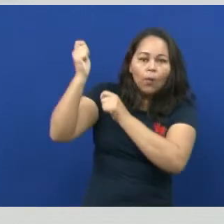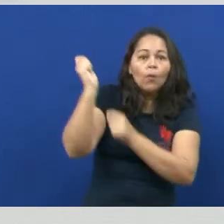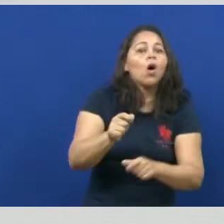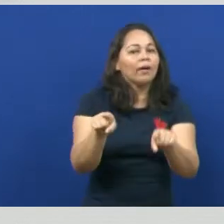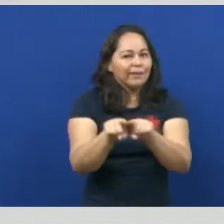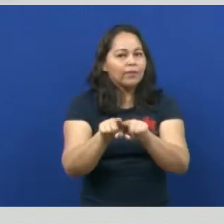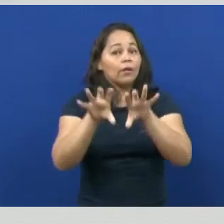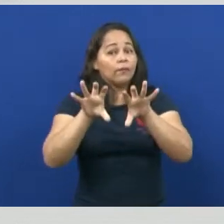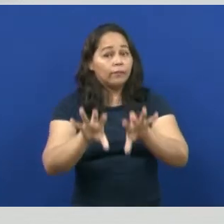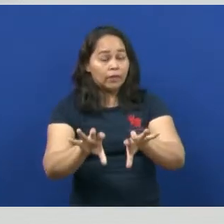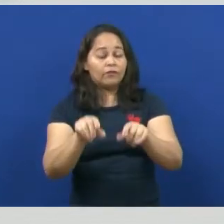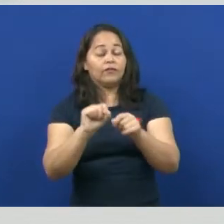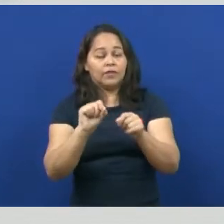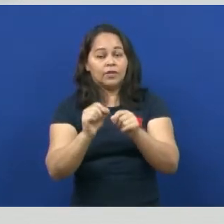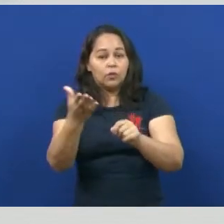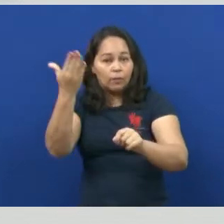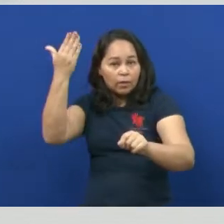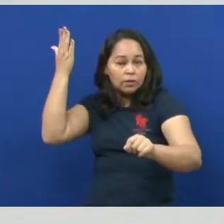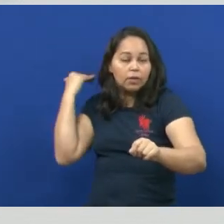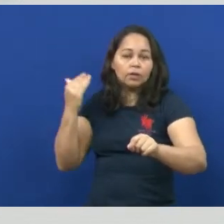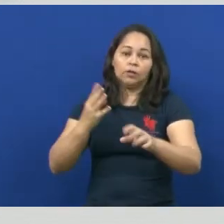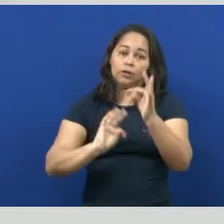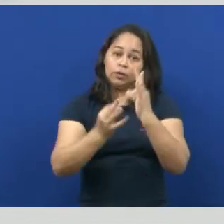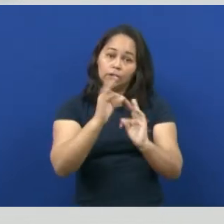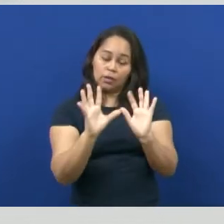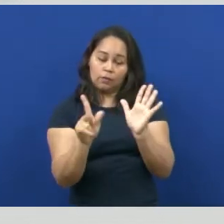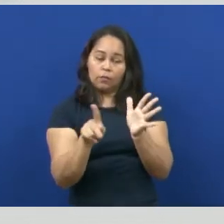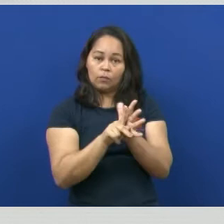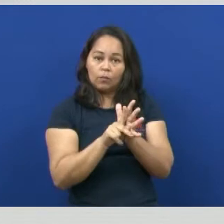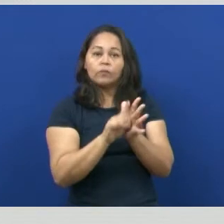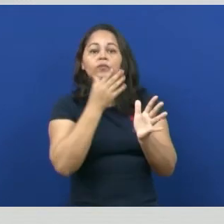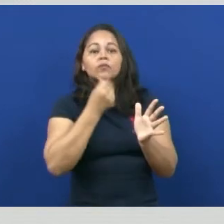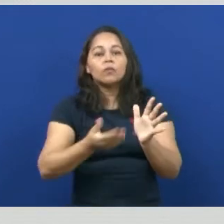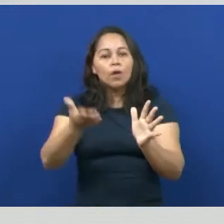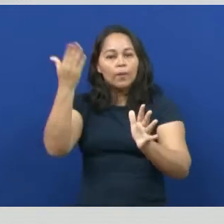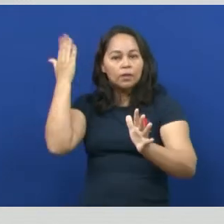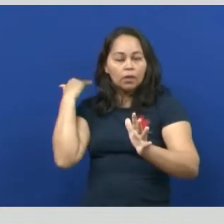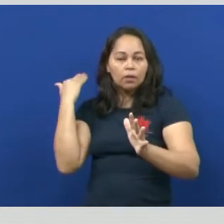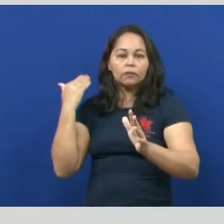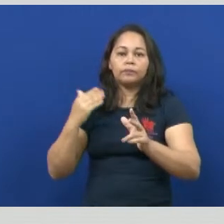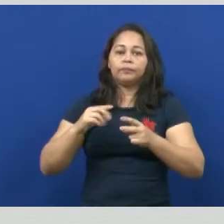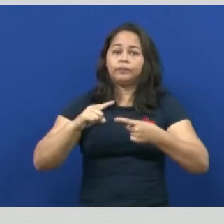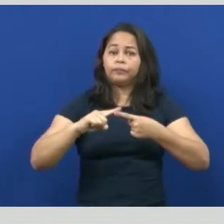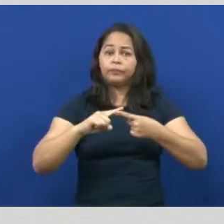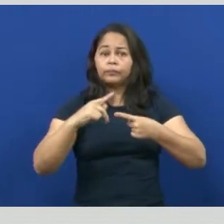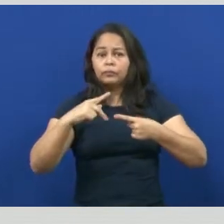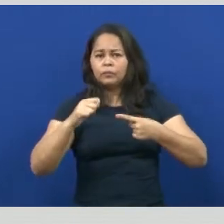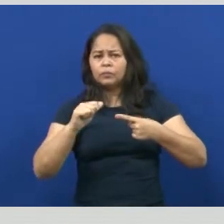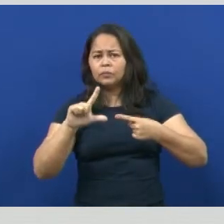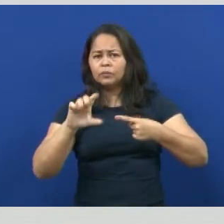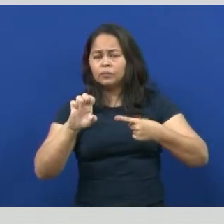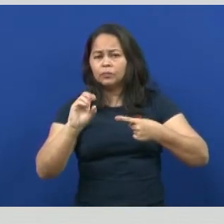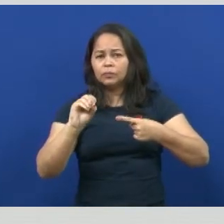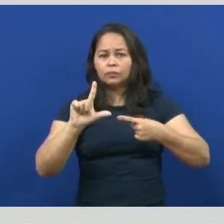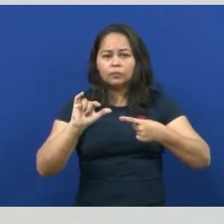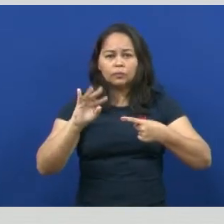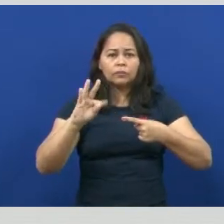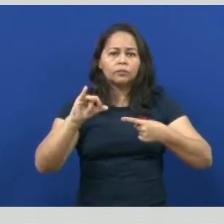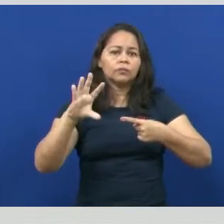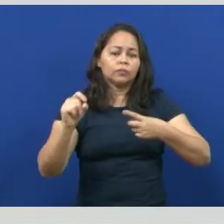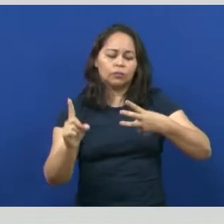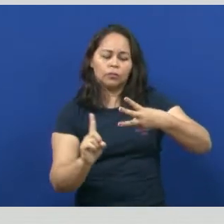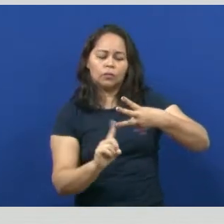desenvolvendo aí essas técnicas. Esse seria o paleolítico. E a gente tem também a idade dos